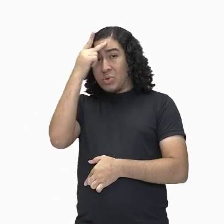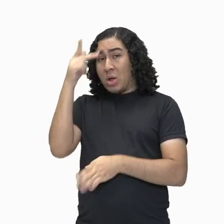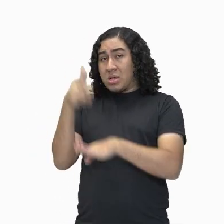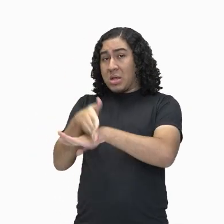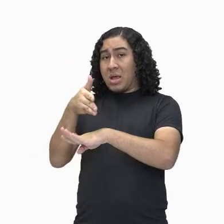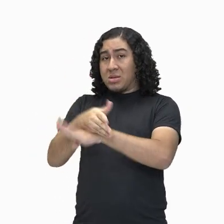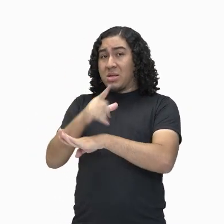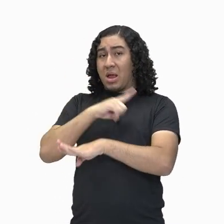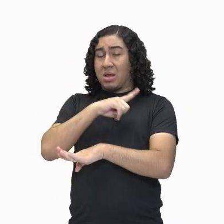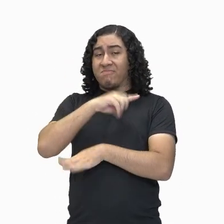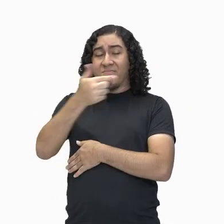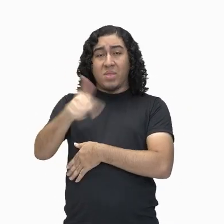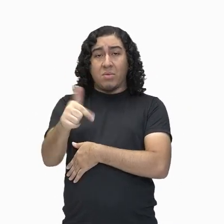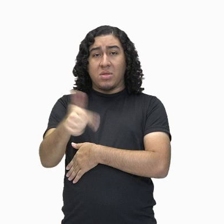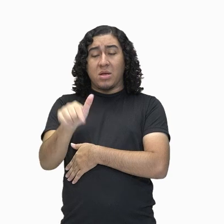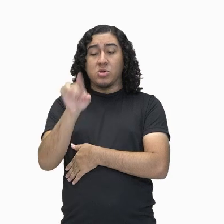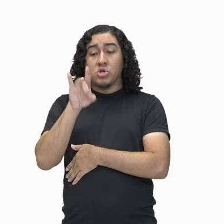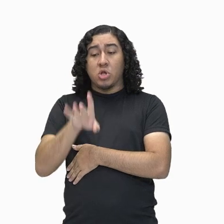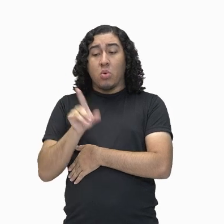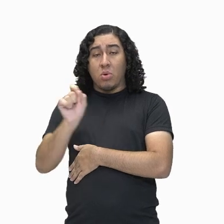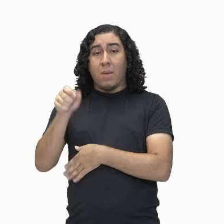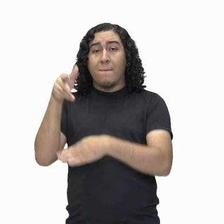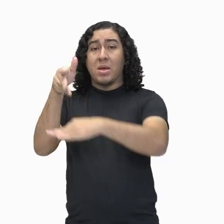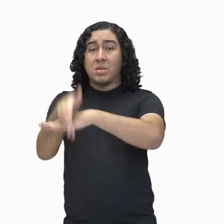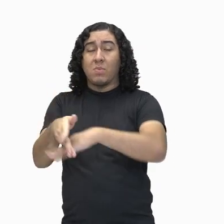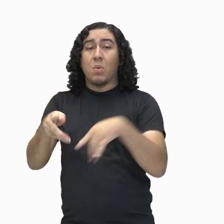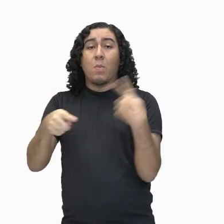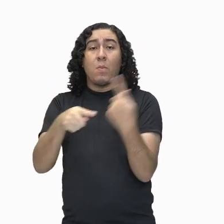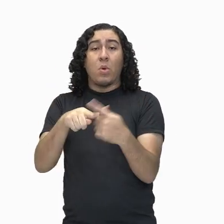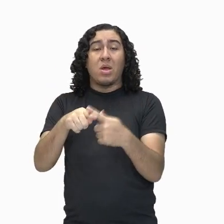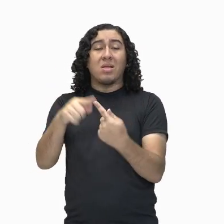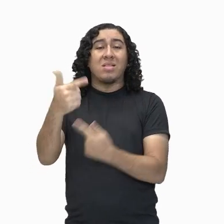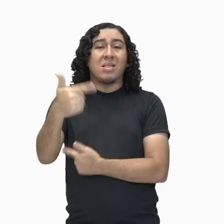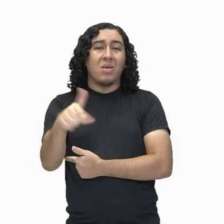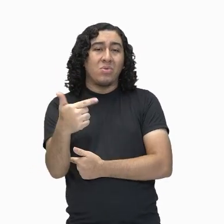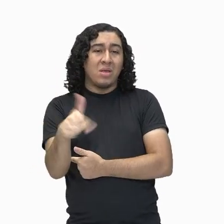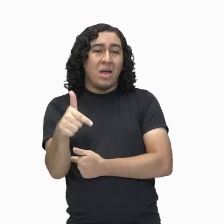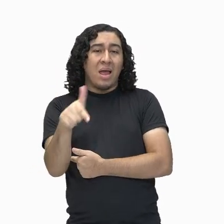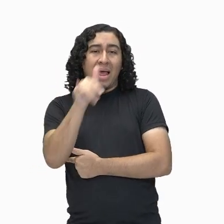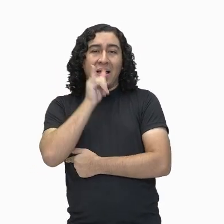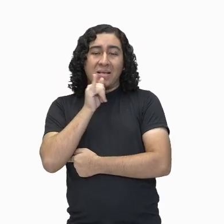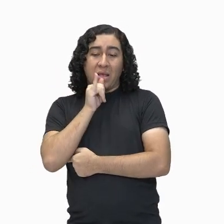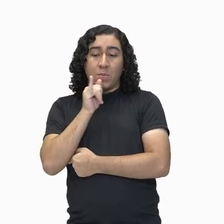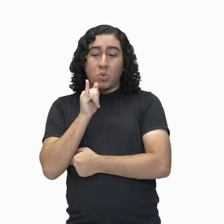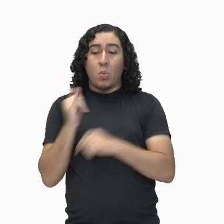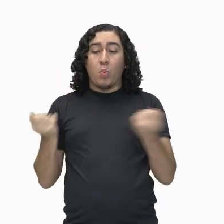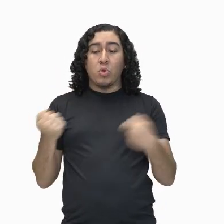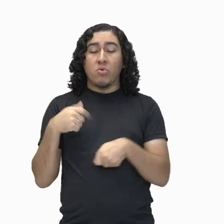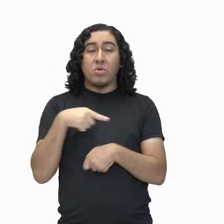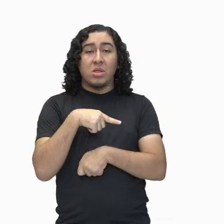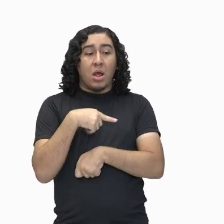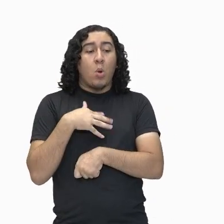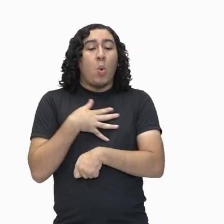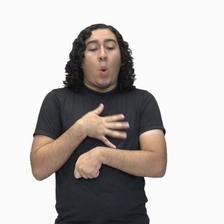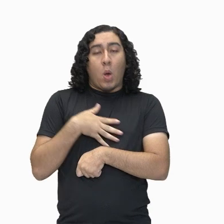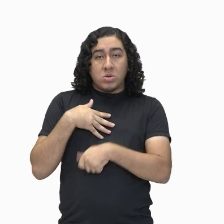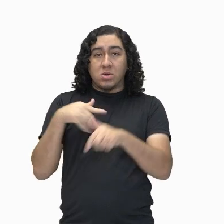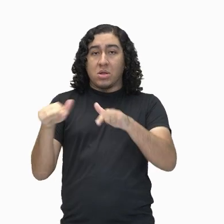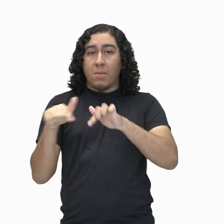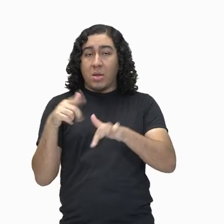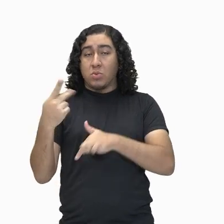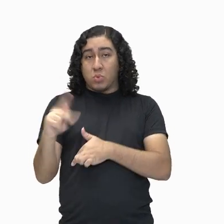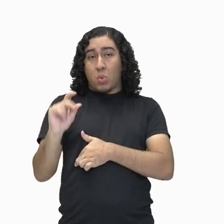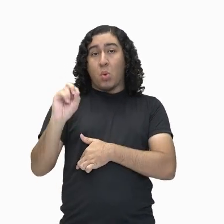Estão ali porque, na maioria das vezes, eles não têm o acesso para terem satisfação no trabalho e também